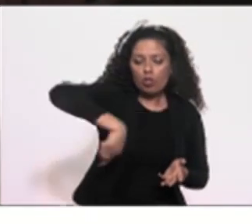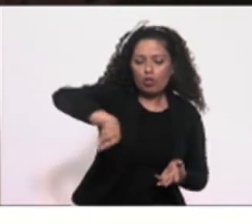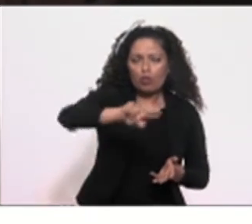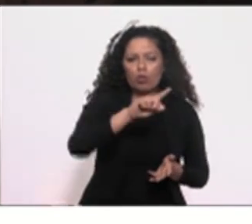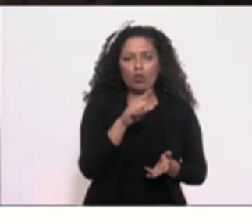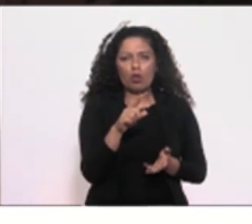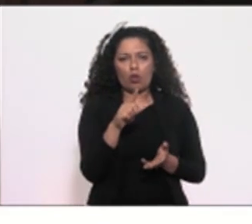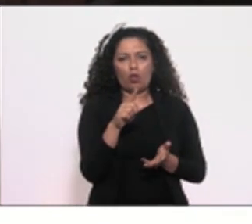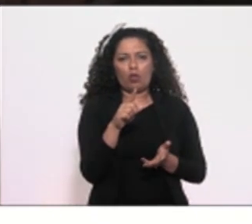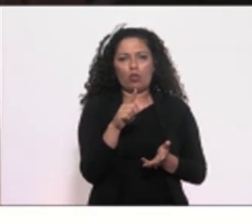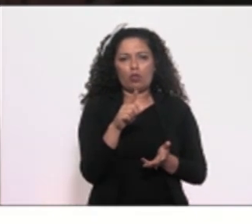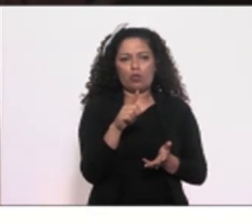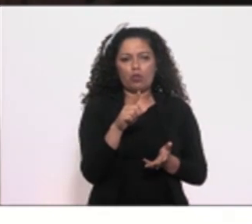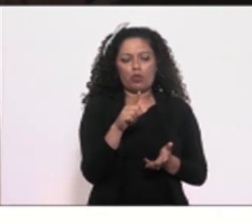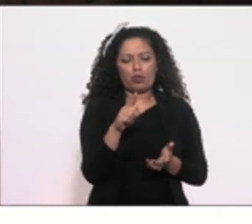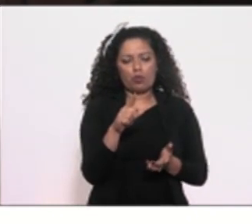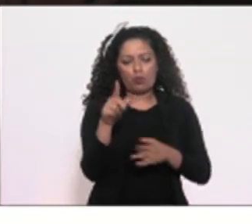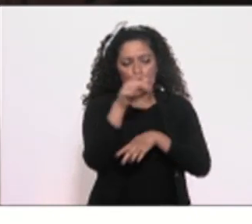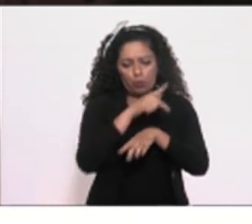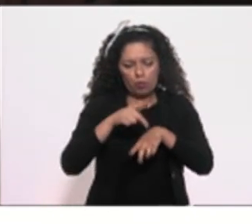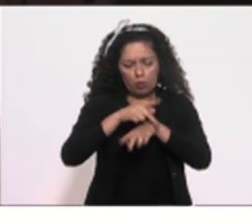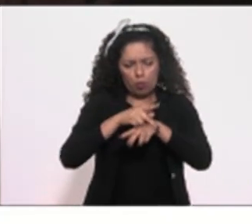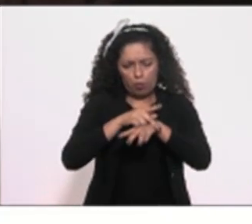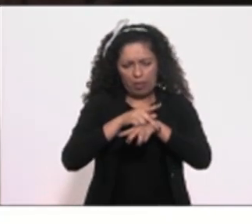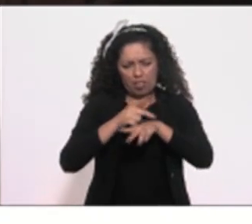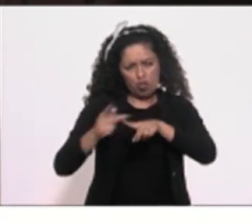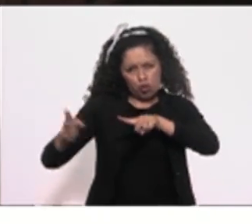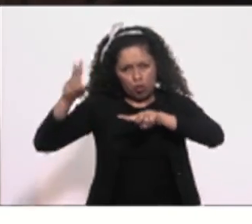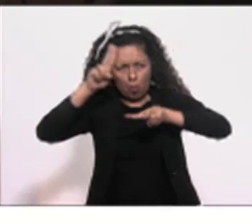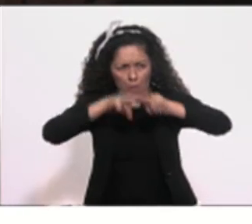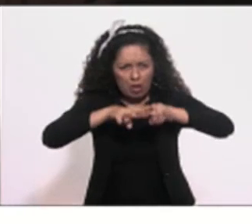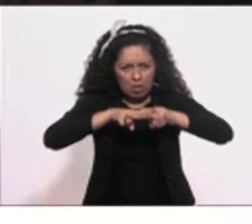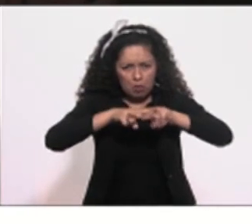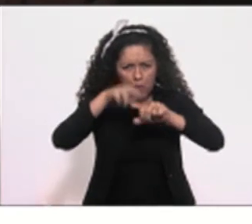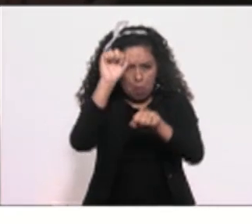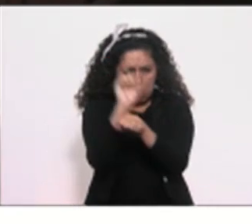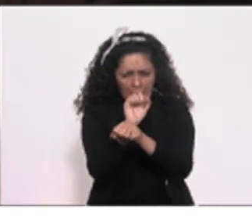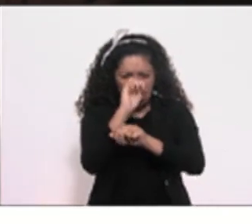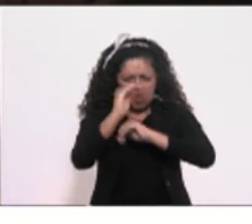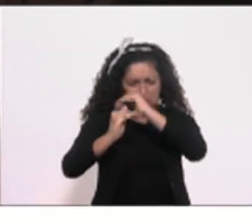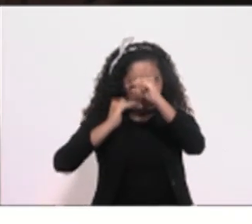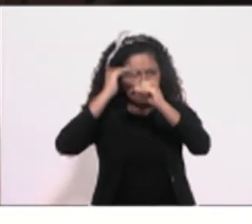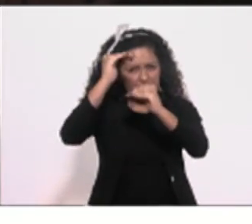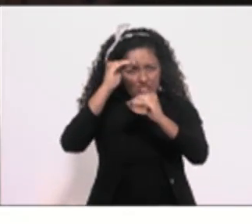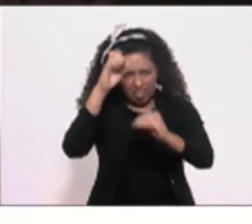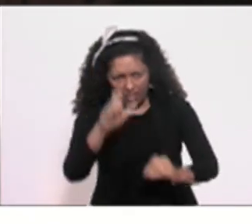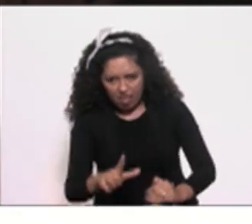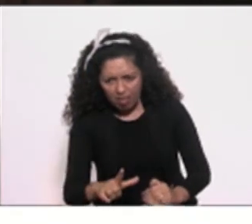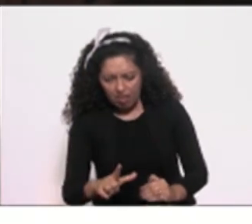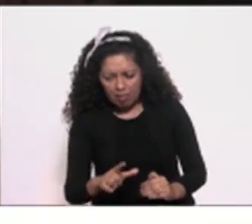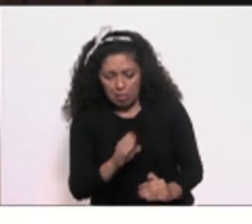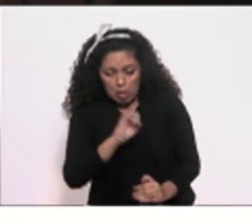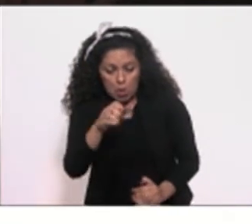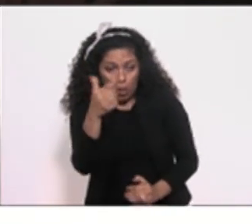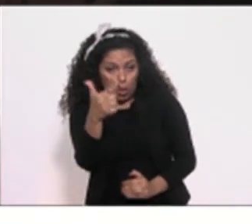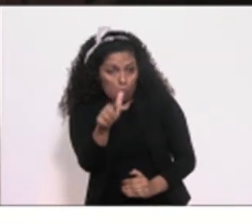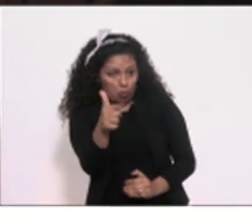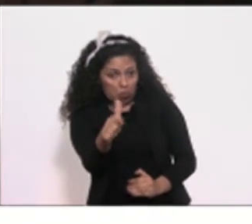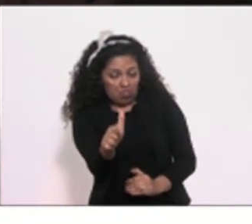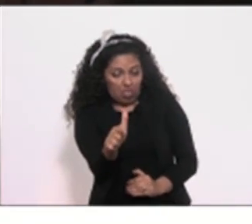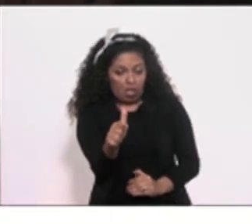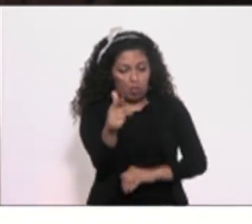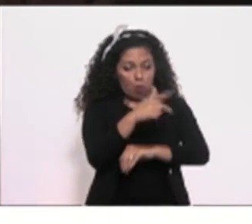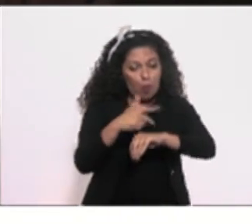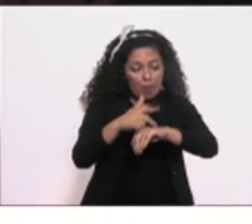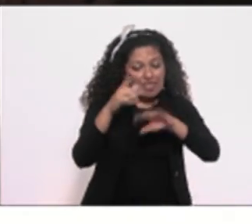regime de exceção, porque fora do regime democrático, qualquer outro